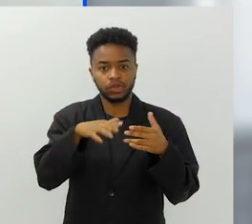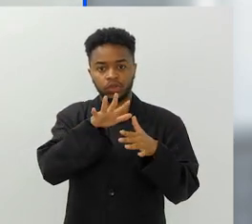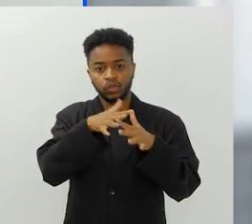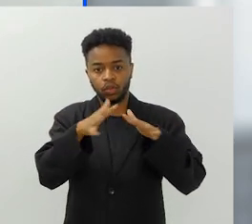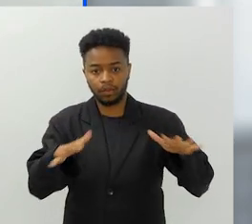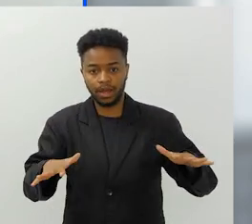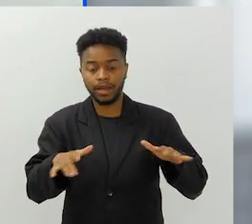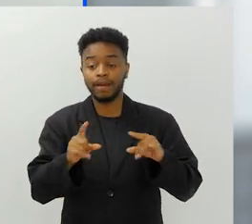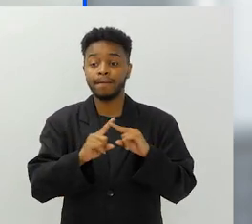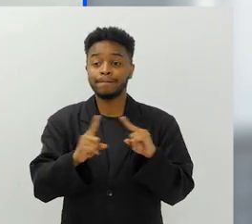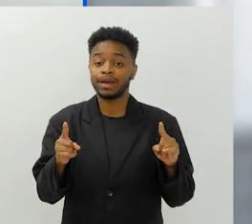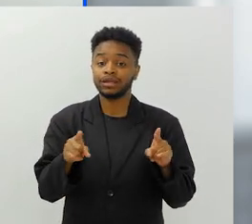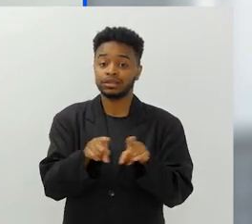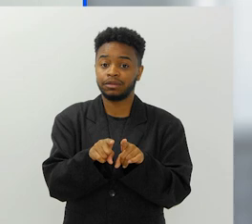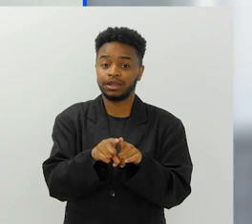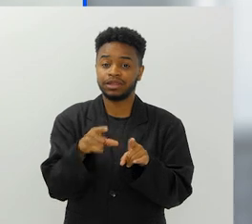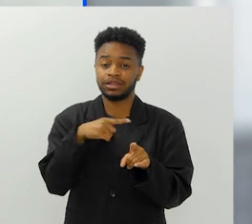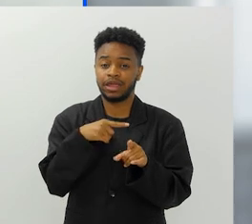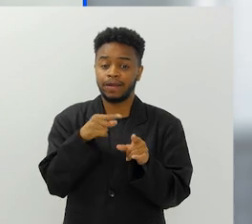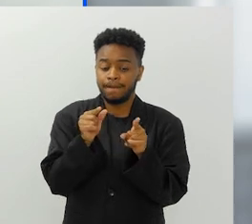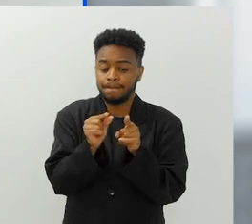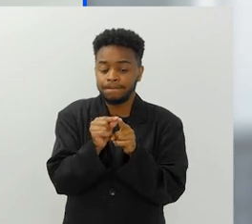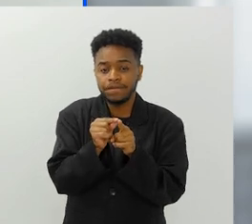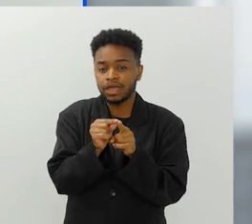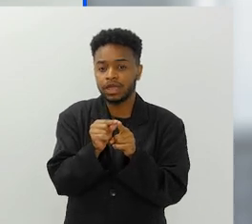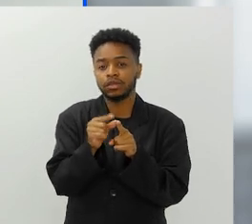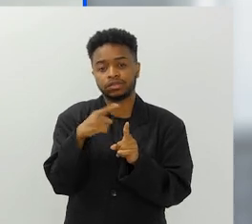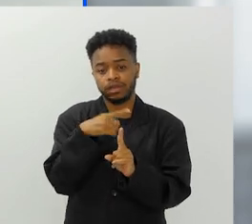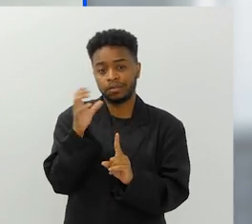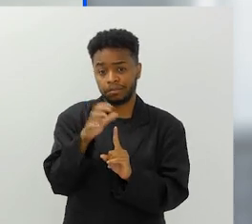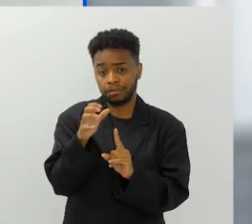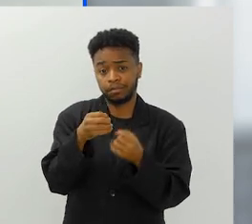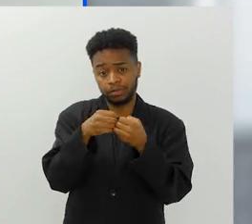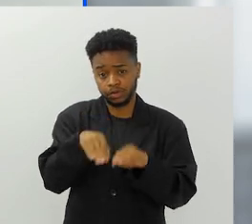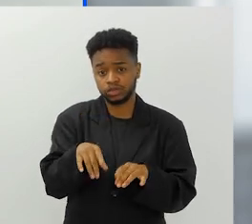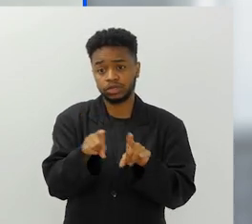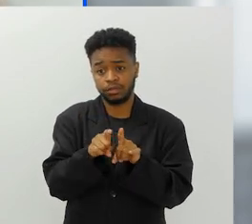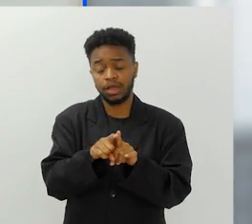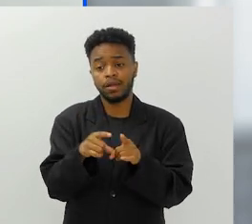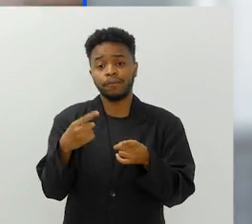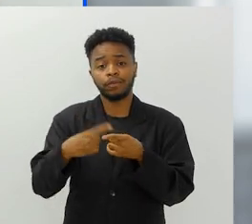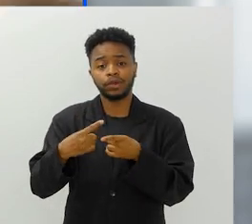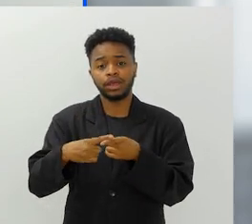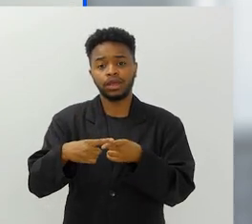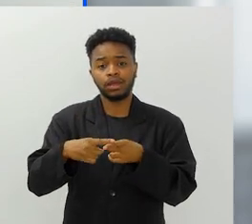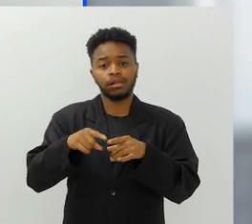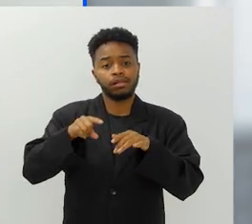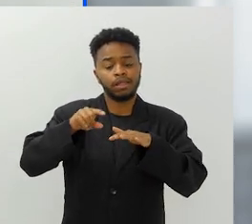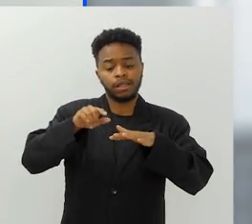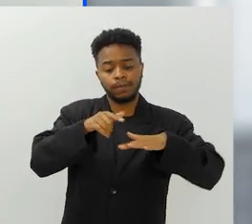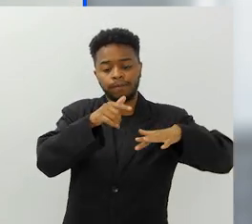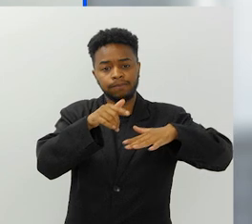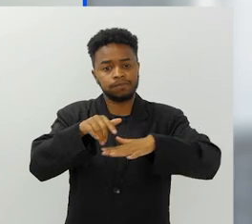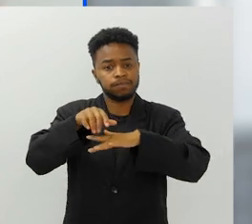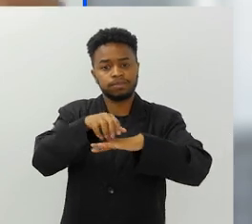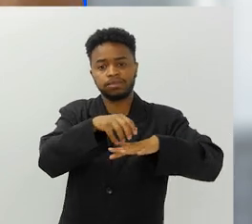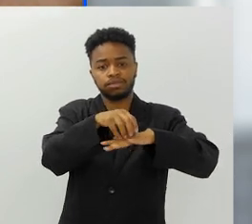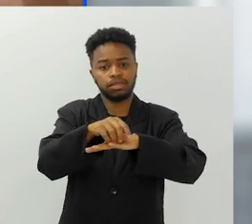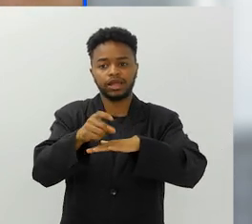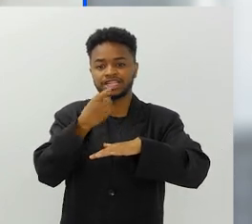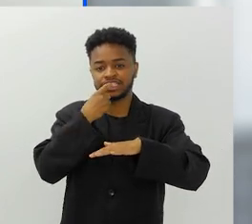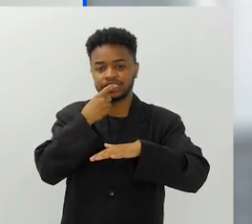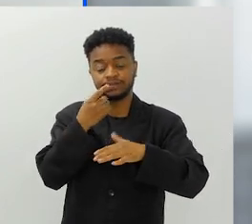do enrolar no material, mas também tem a microvida marinha que é afetada com esse plástico boiando junto com eles, que elimina